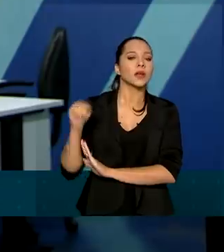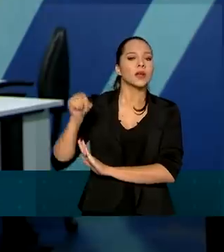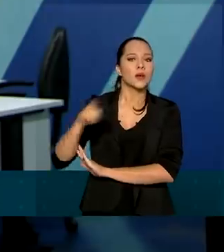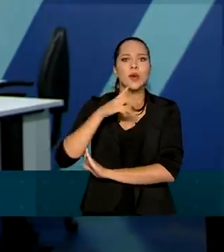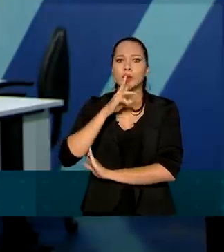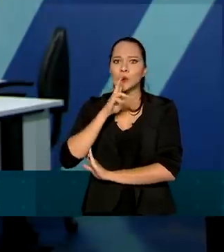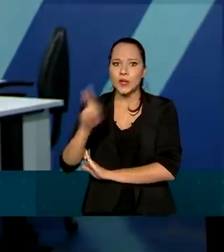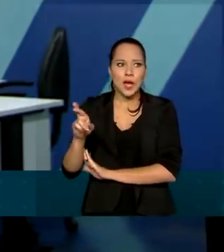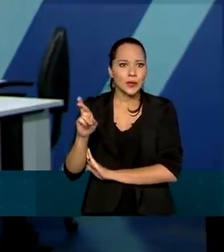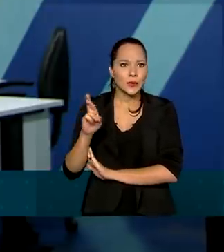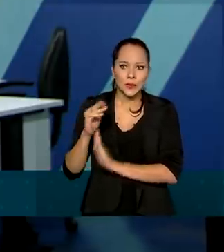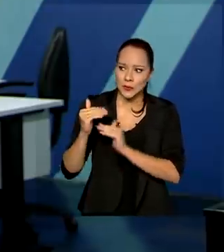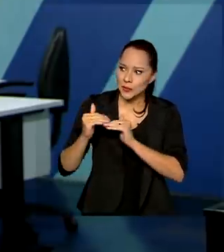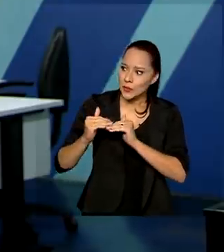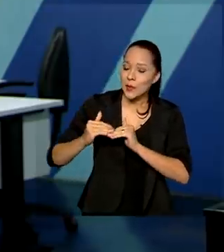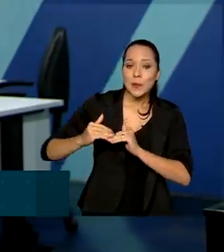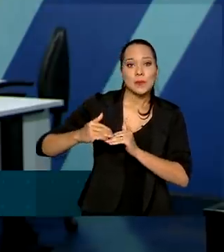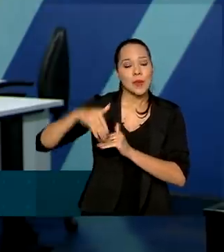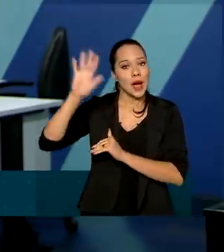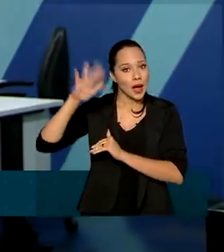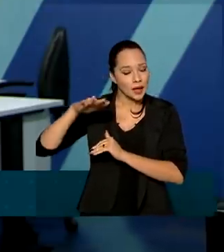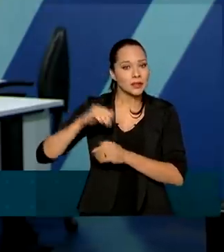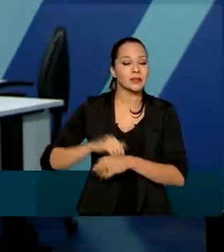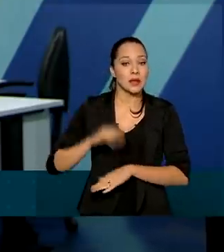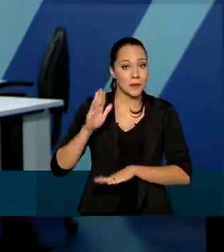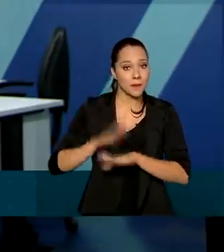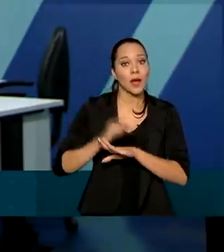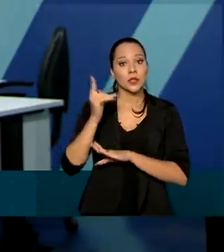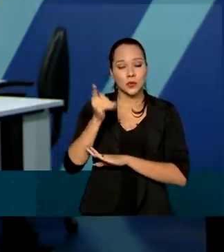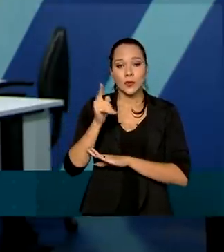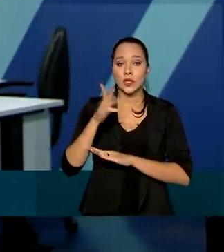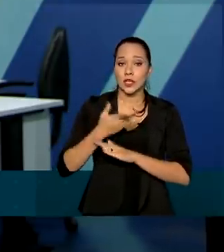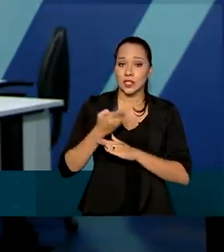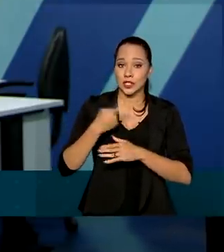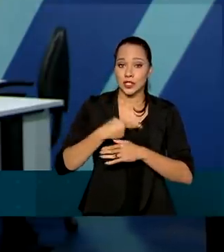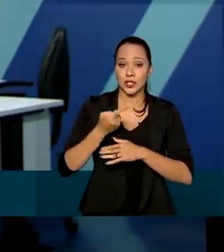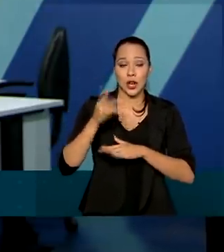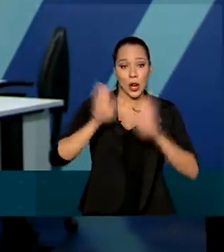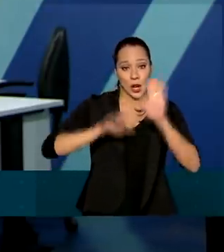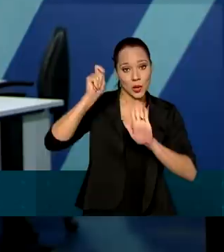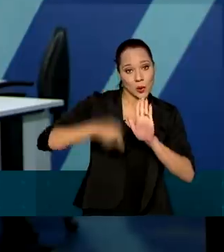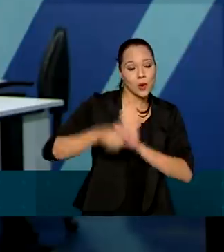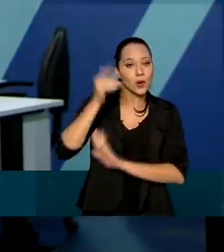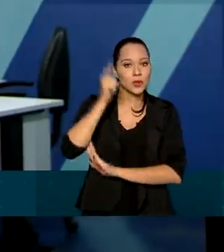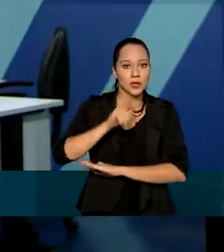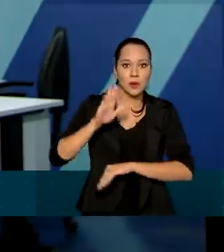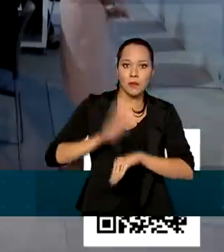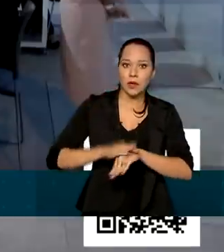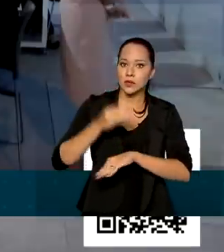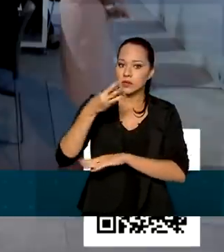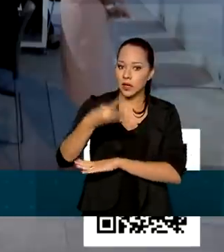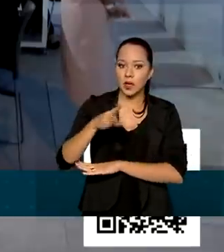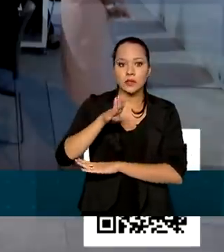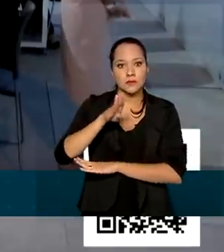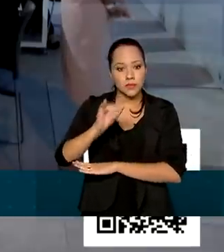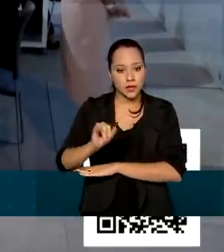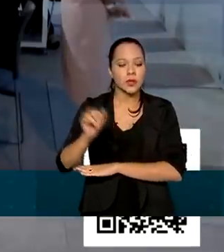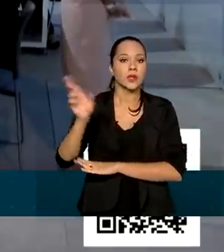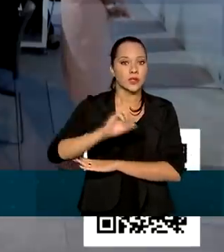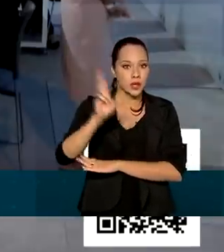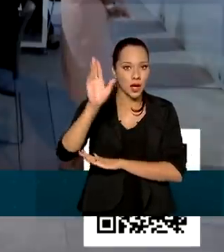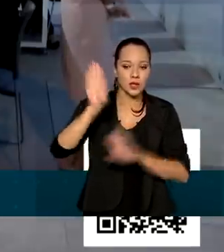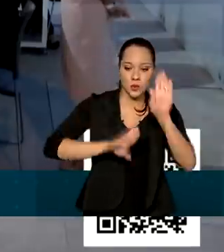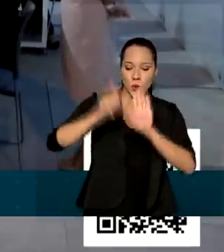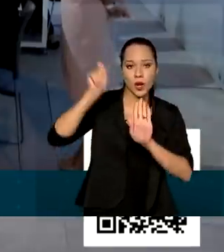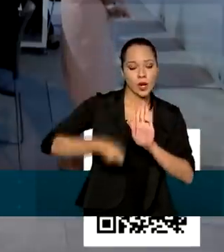ficou bem acima da expectativa. Em mais uma rodada de concessões, foram arrecadados mais de R$ bilhões com